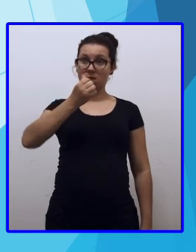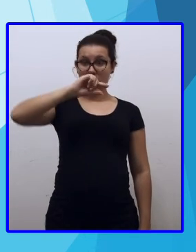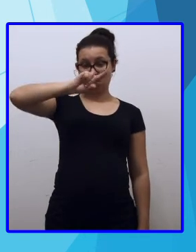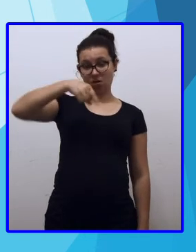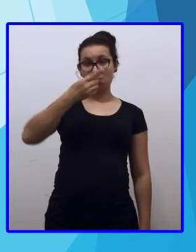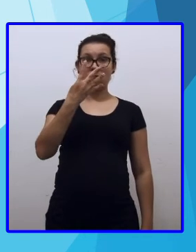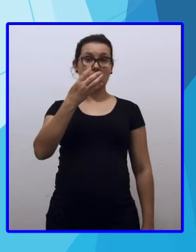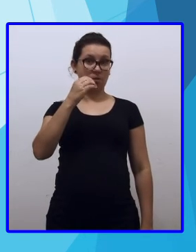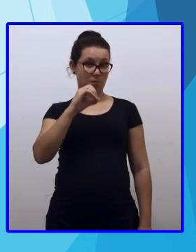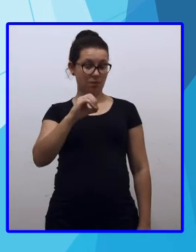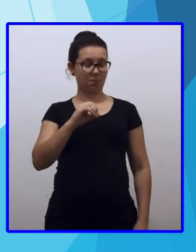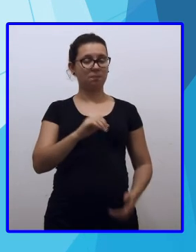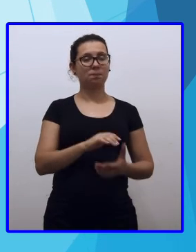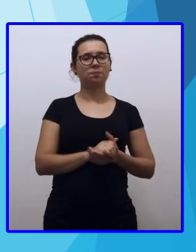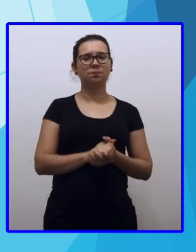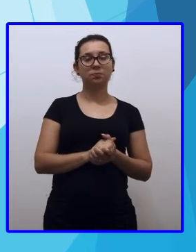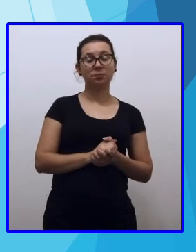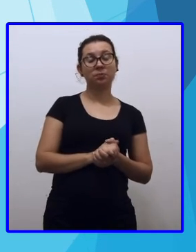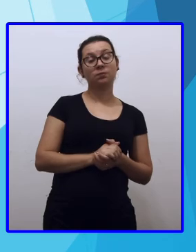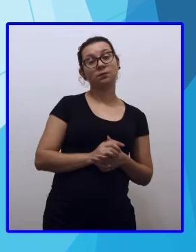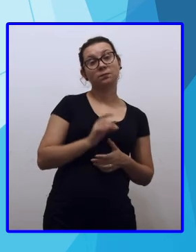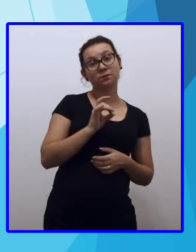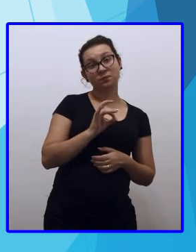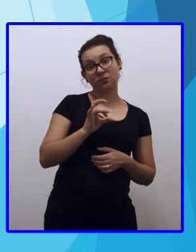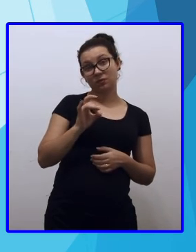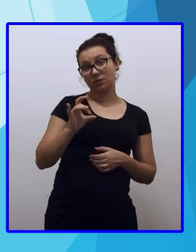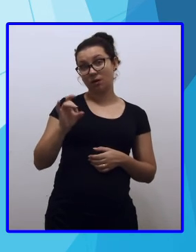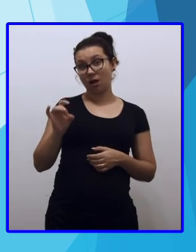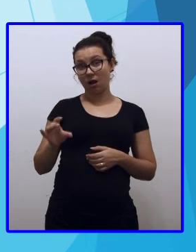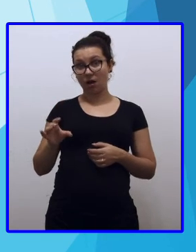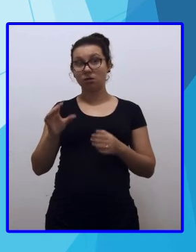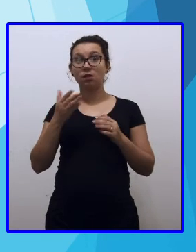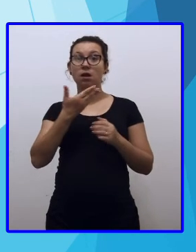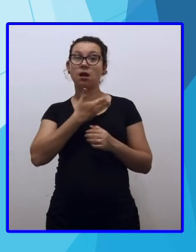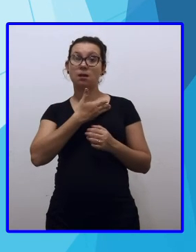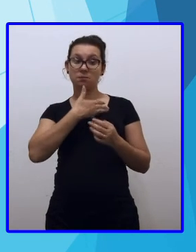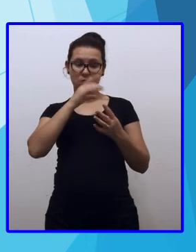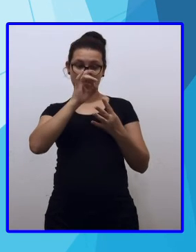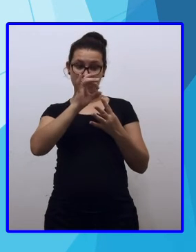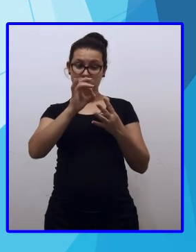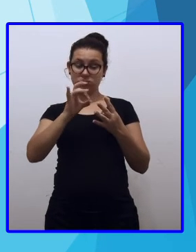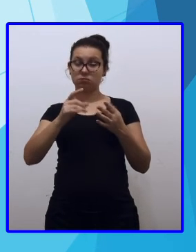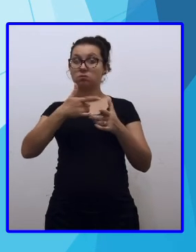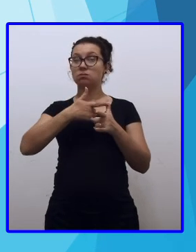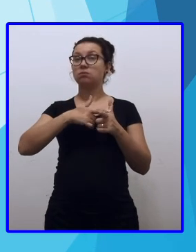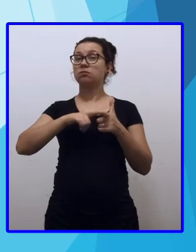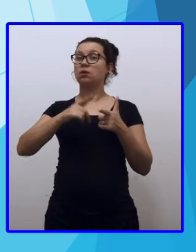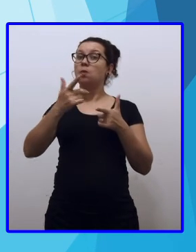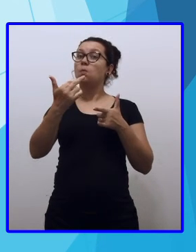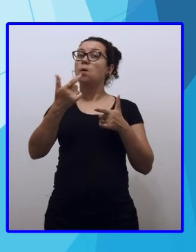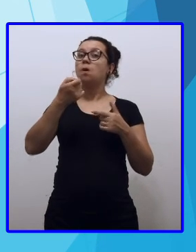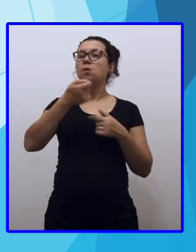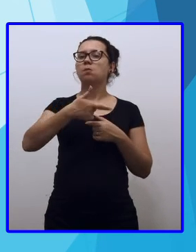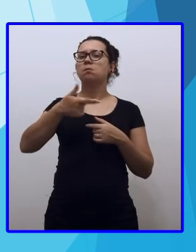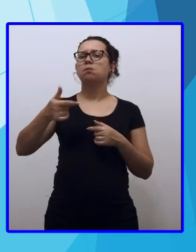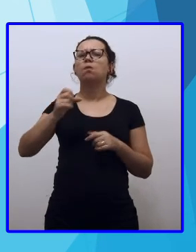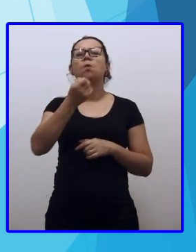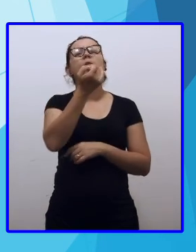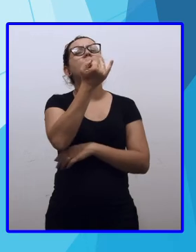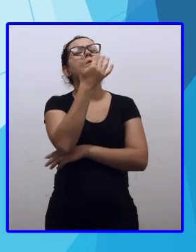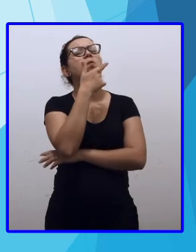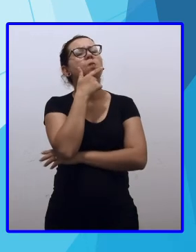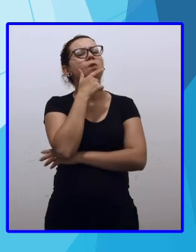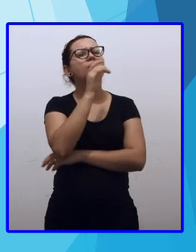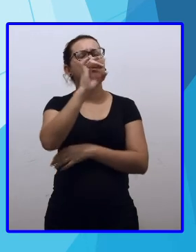Cada um dará uma parte igual para pagá-lo. Quanto cada um